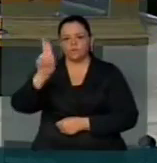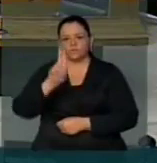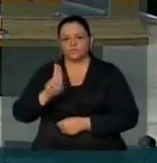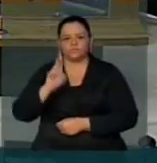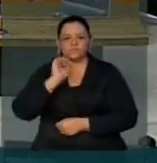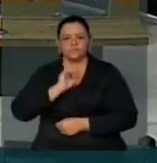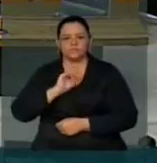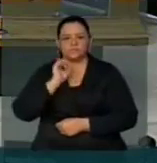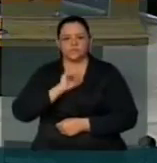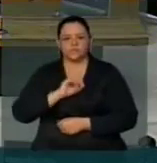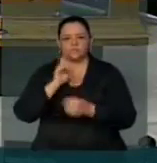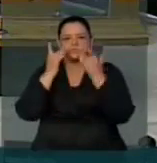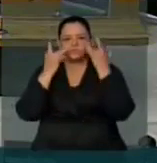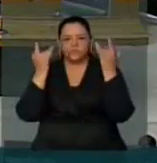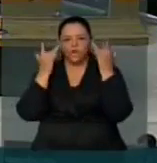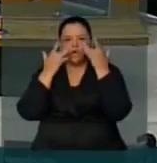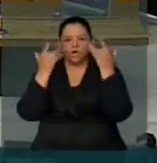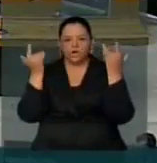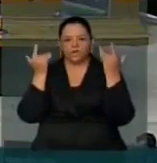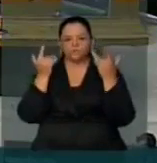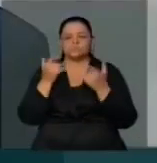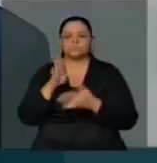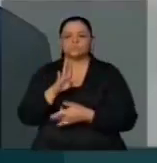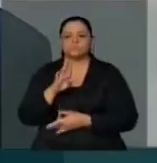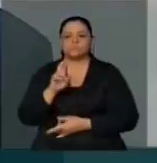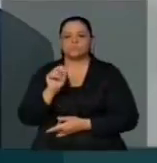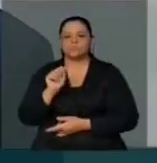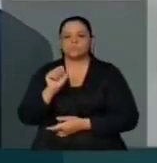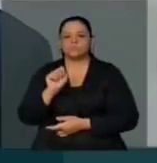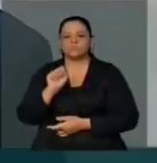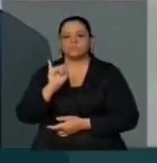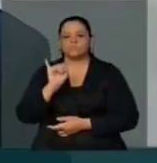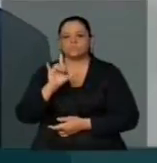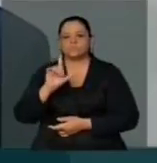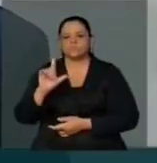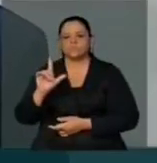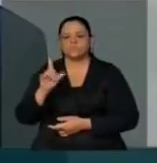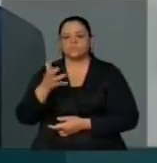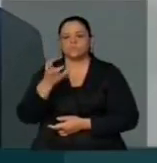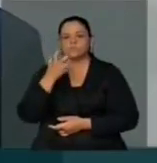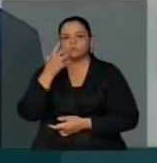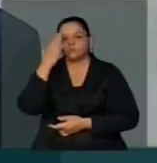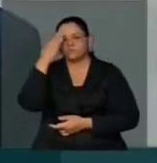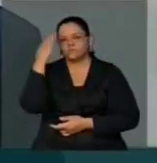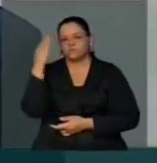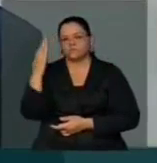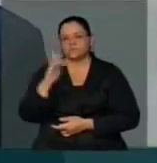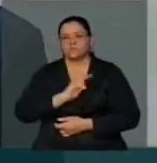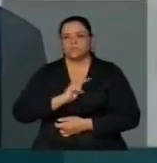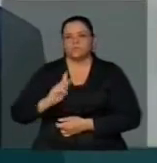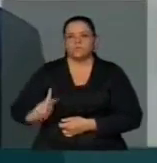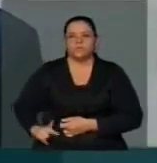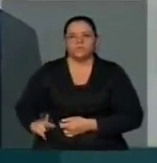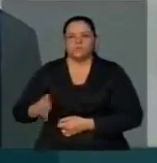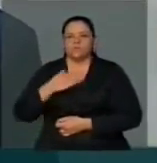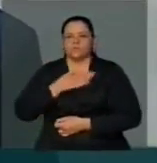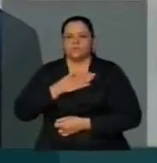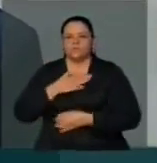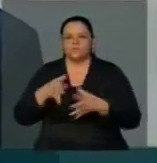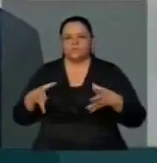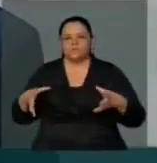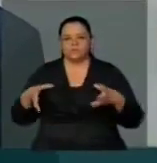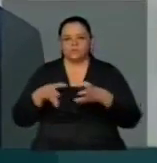Minas Gerais. Gostaria de agradecer o presidente do nosso partido, o Carlos Siqueira, o presidente